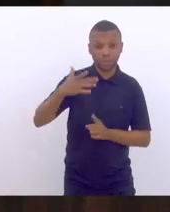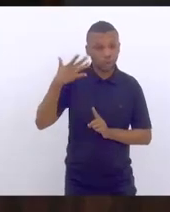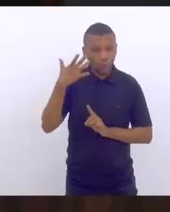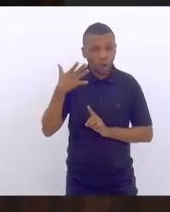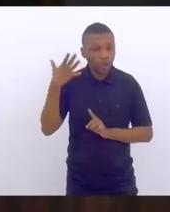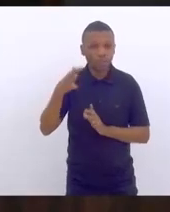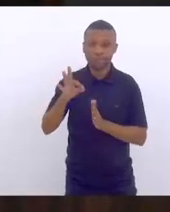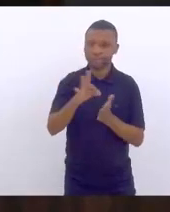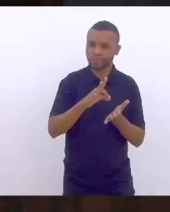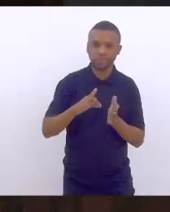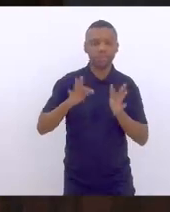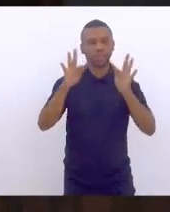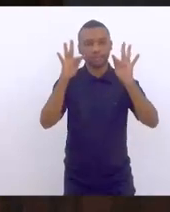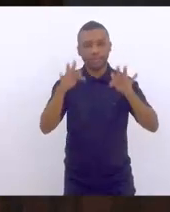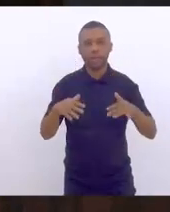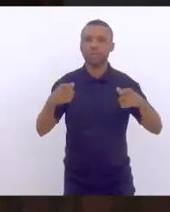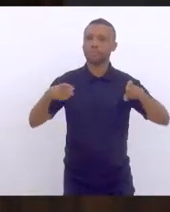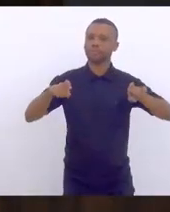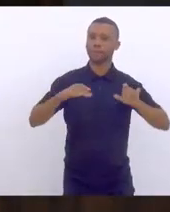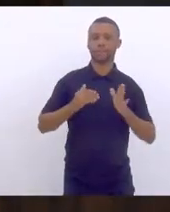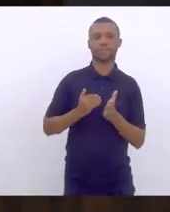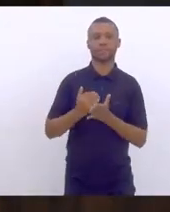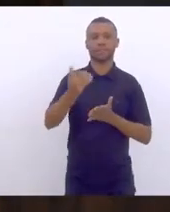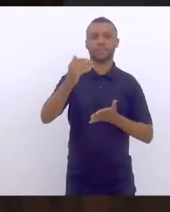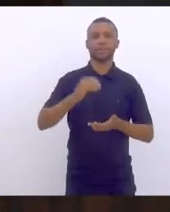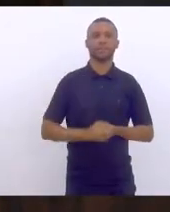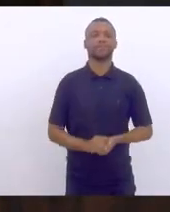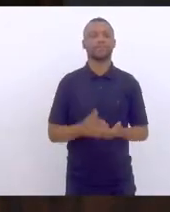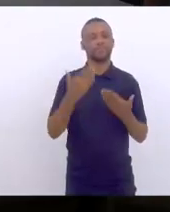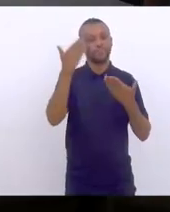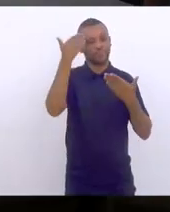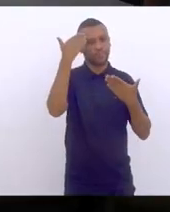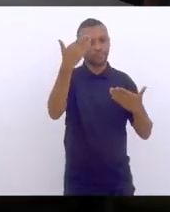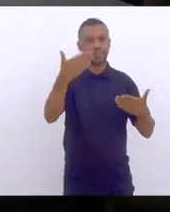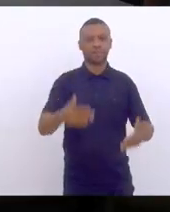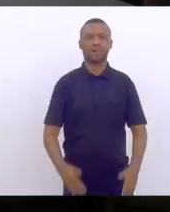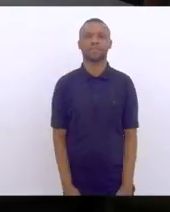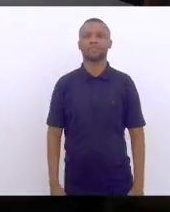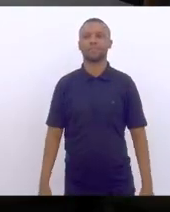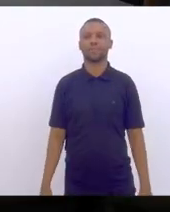inscrito, encerra-se o expediente inicial. Muito obrigada. Obrigada. Obrigada. Obrigada.